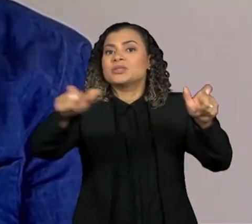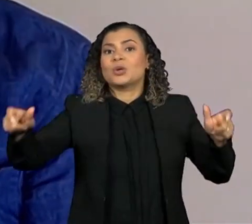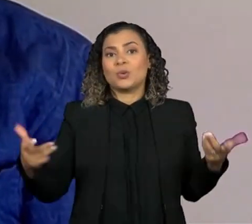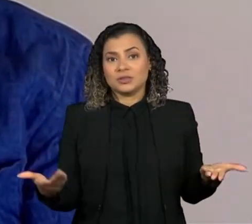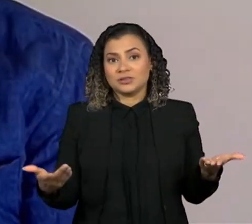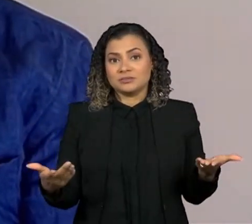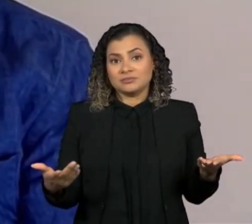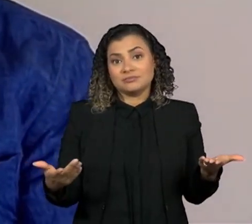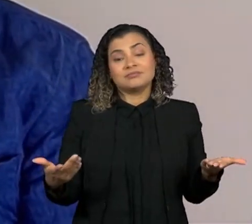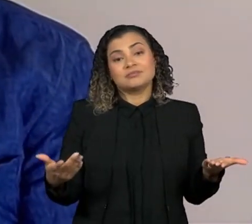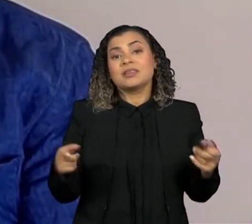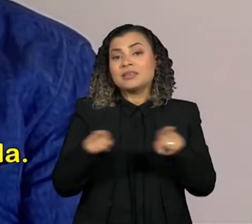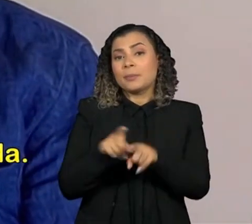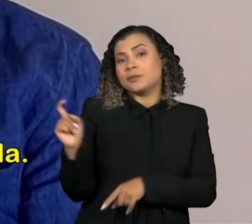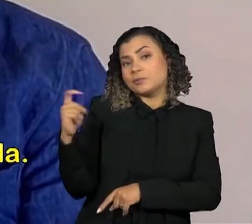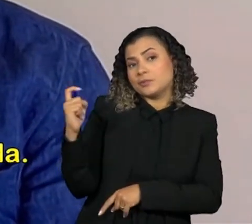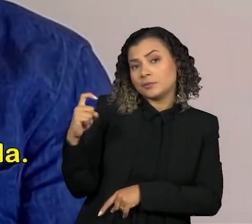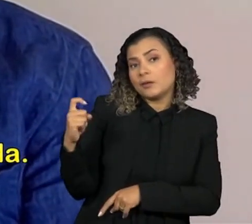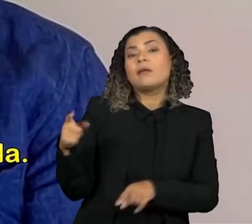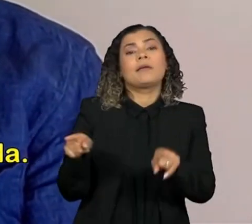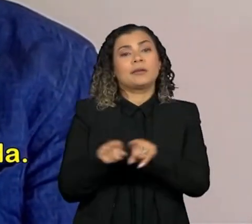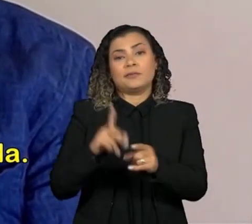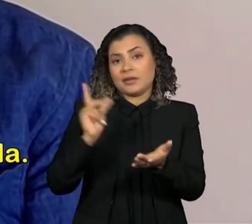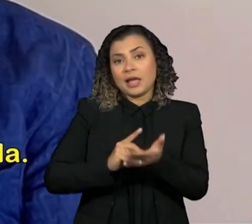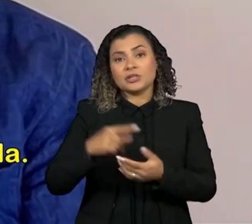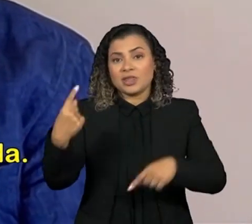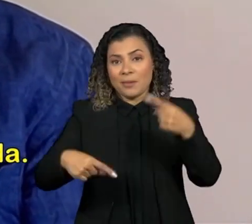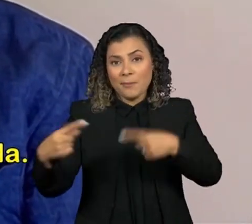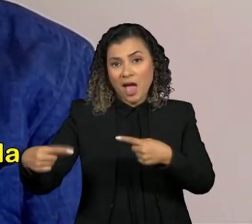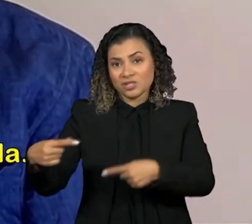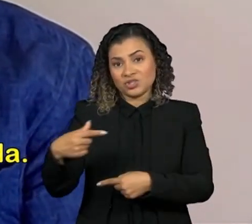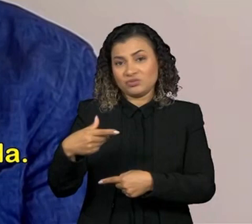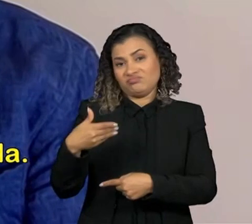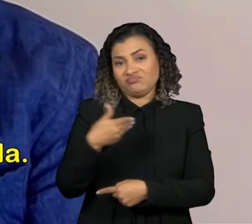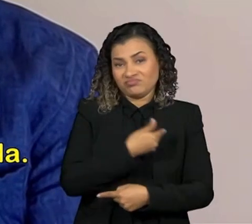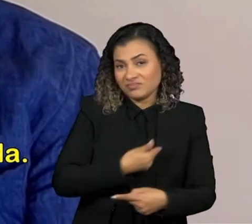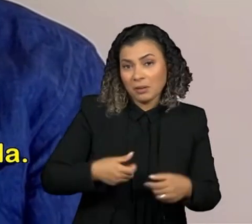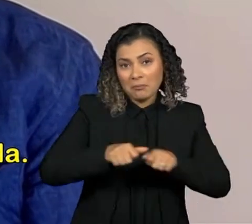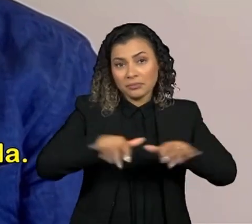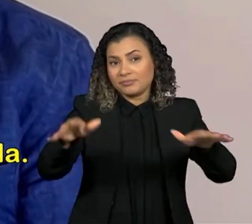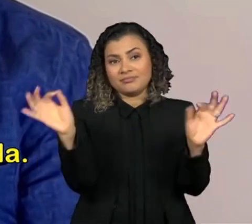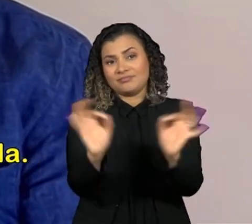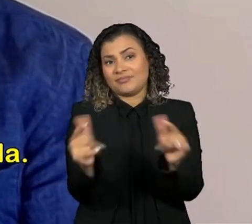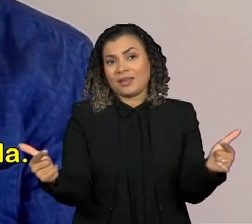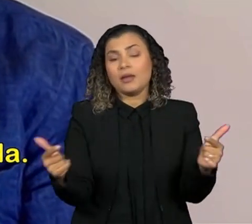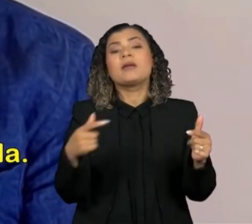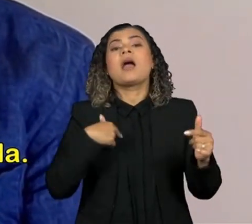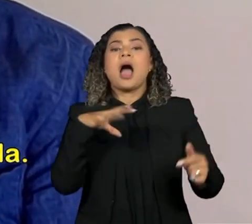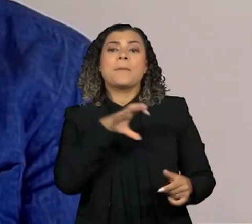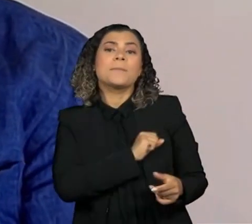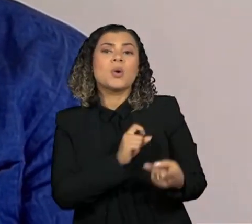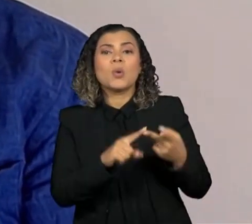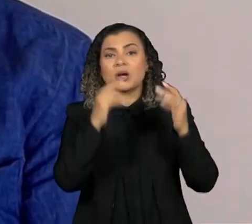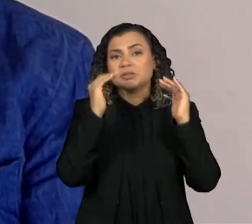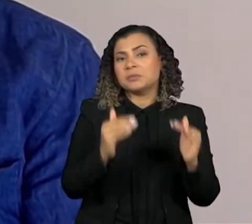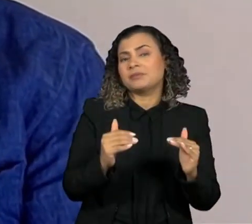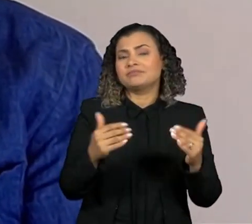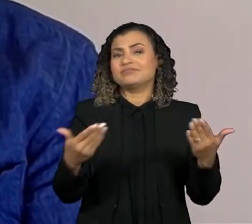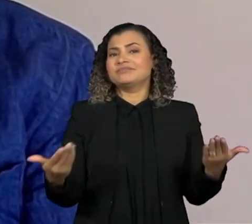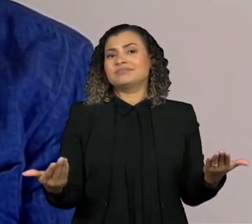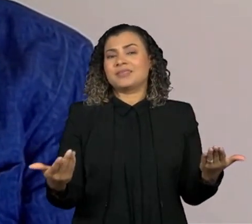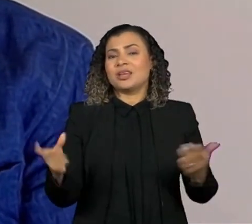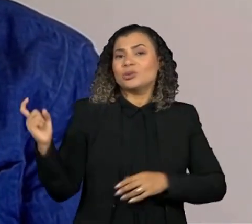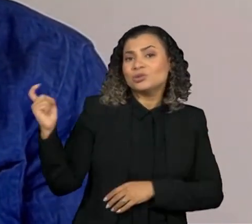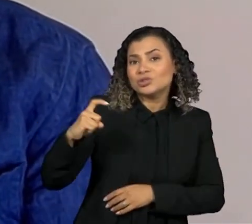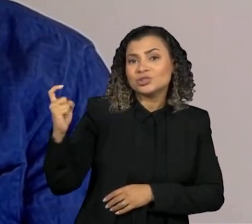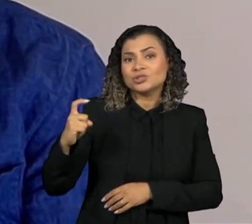mais, em TikTok não vai encontrar discussões públicas, vai encontrar questões de amor, do pelo, da moda, e o TikTok é o